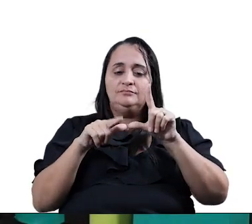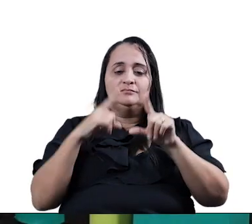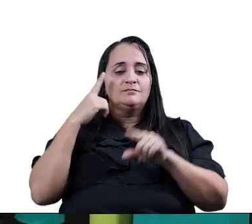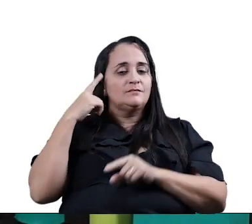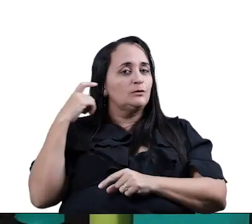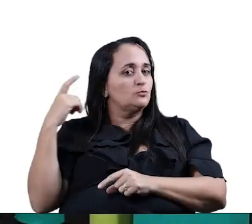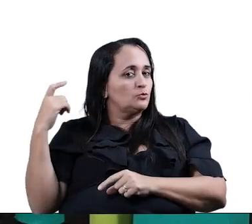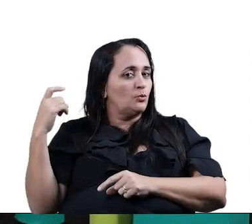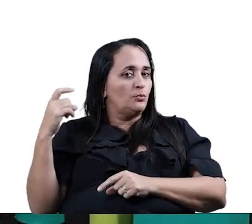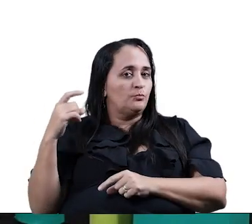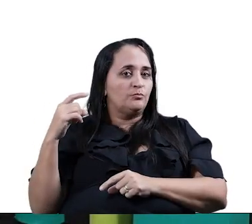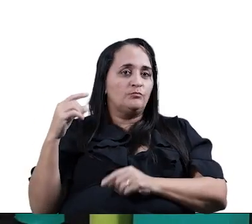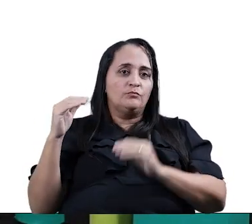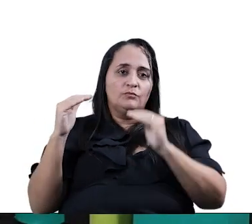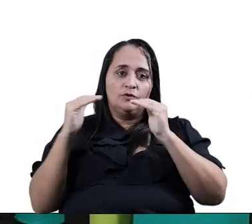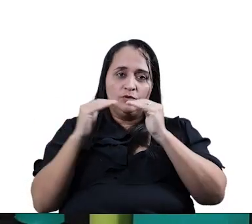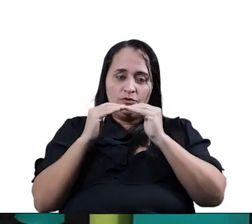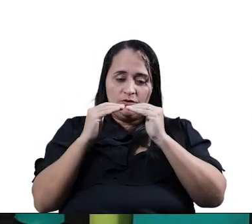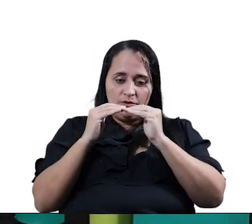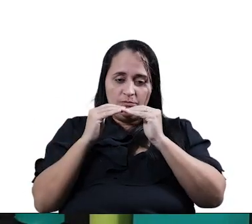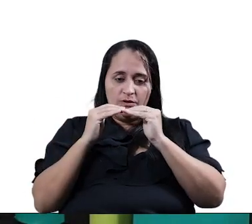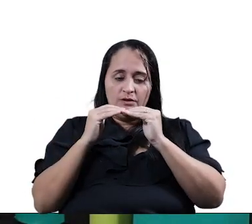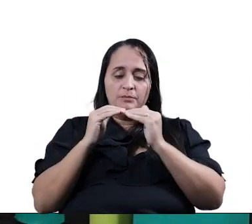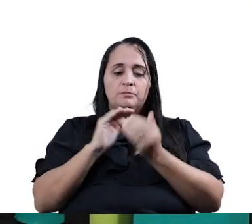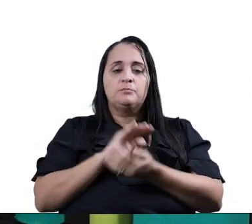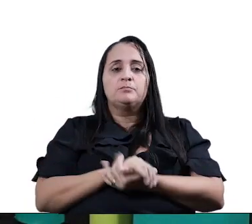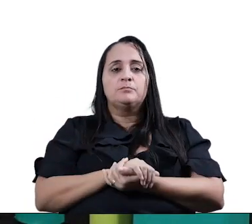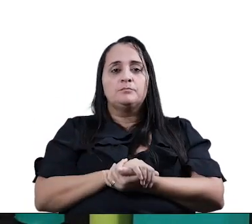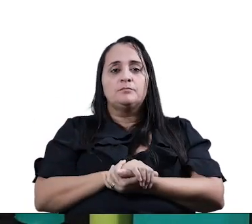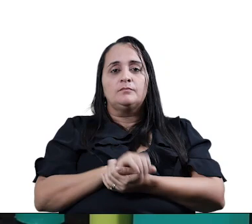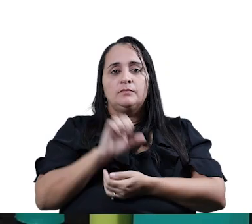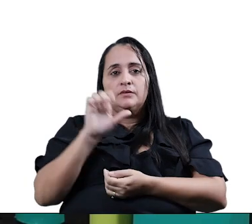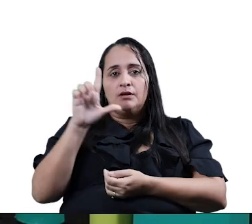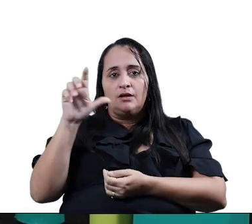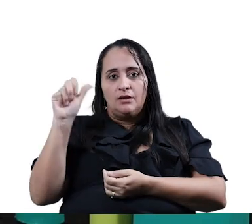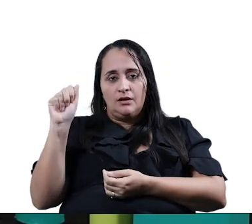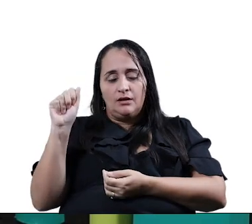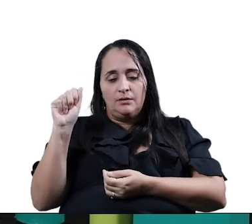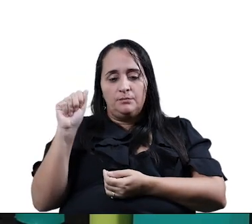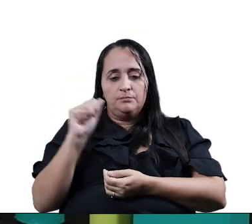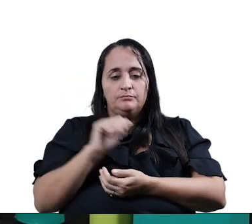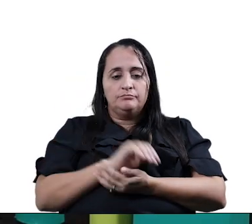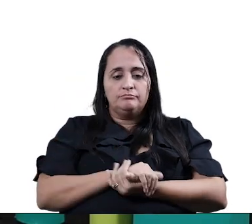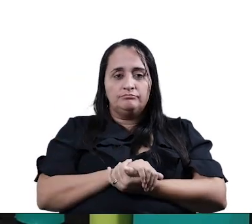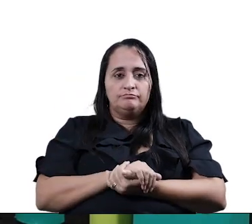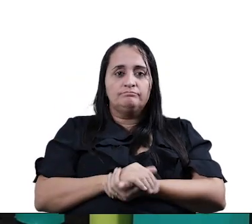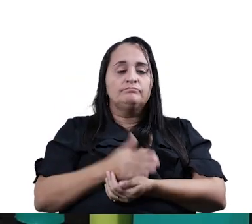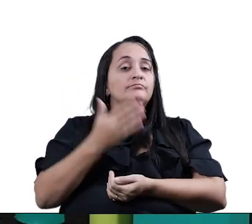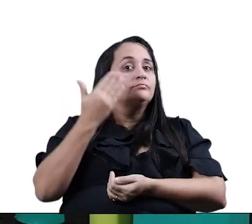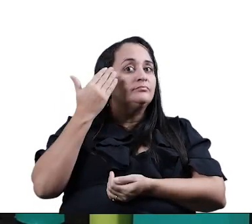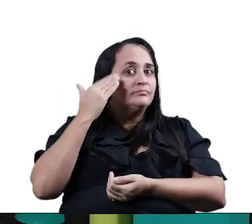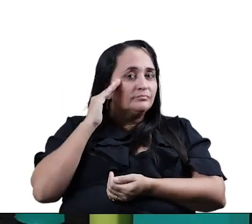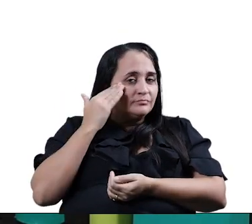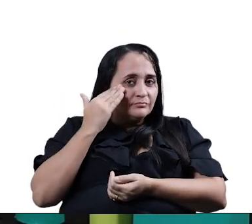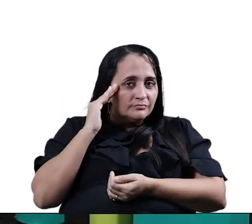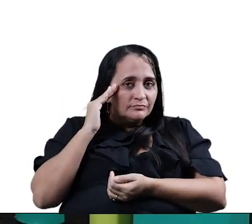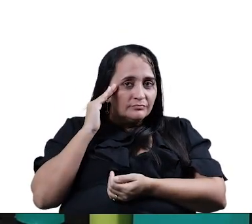Esse som De rima Que é ela Compreenderam?